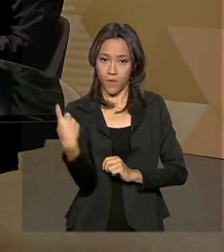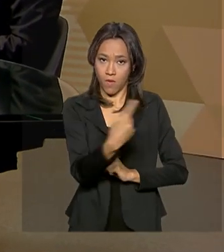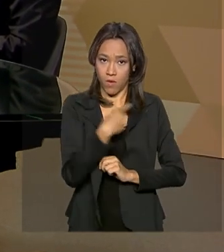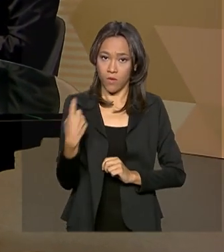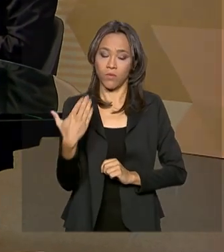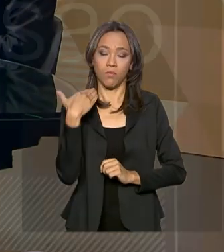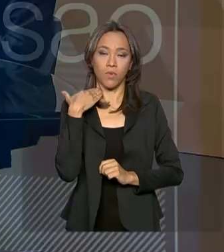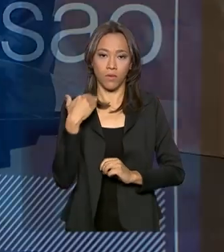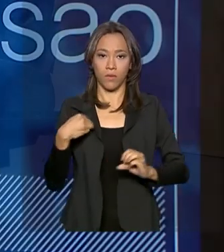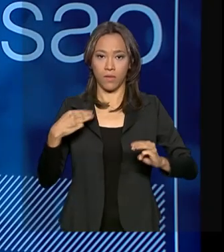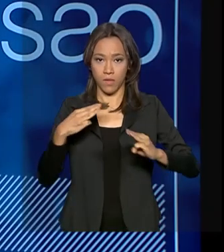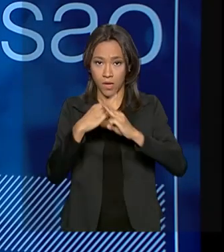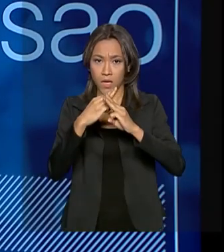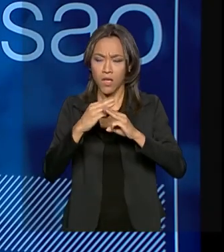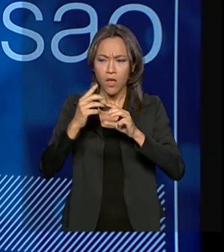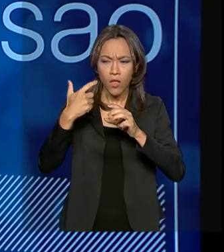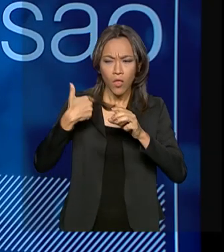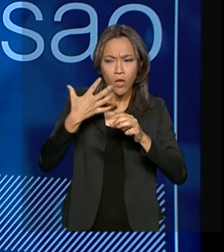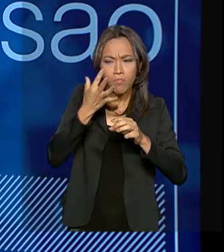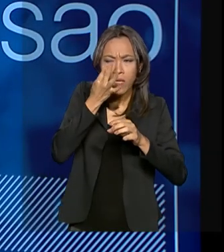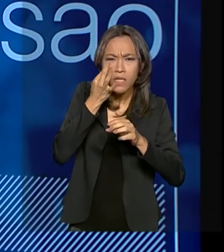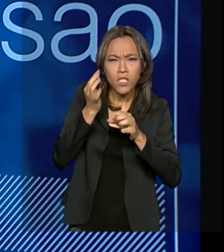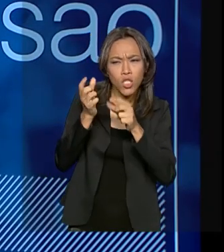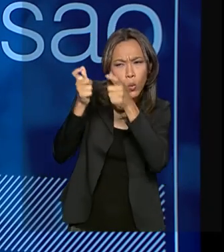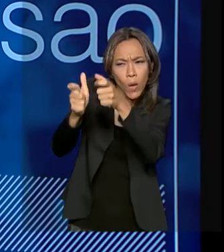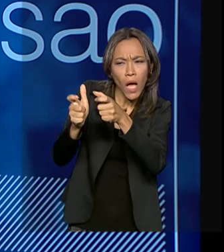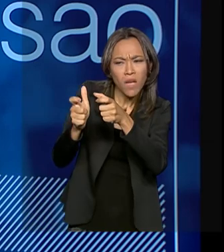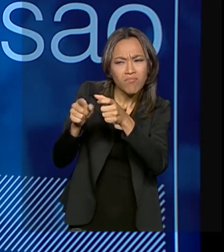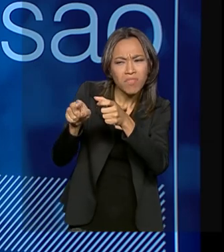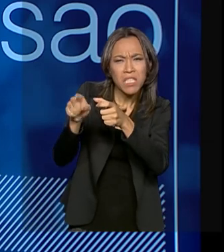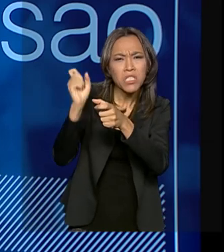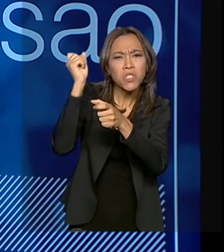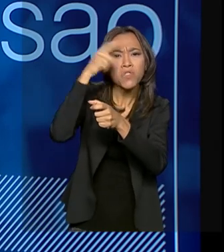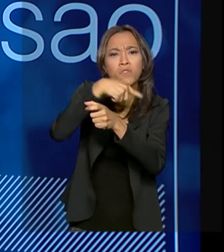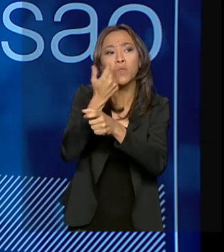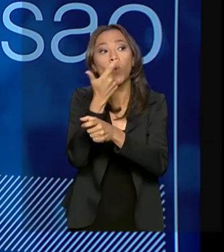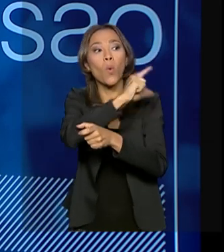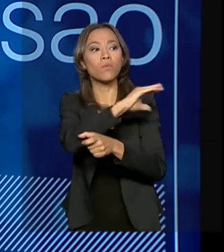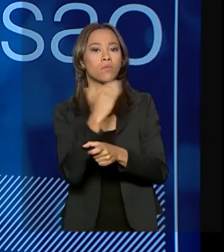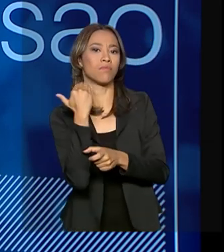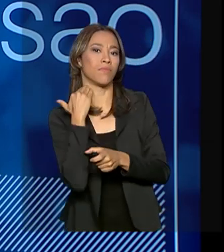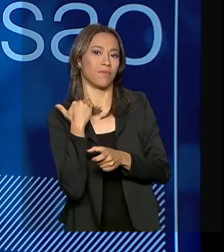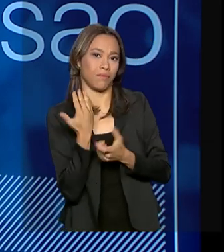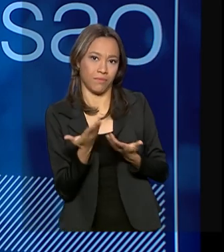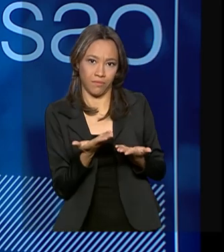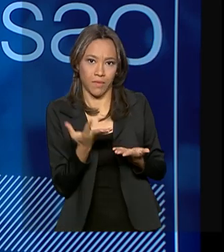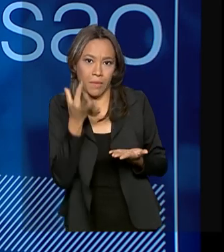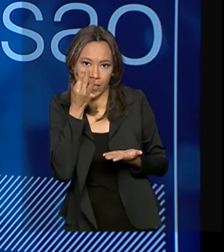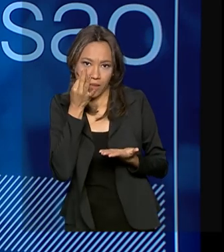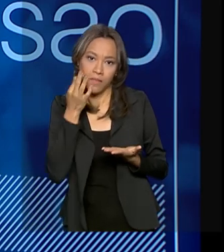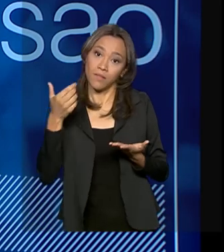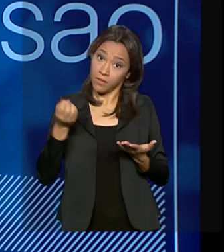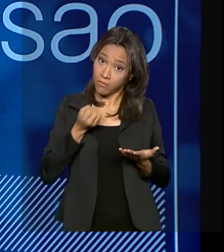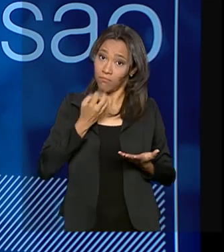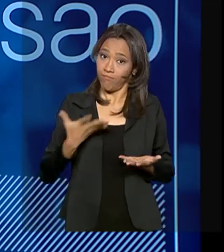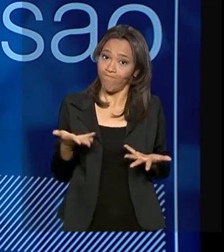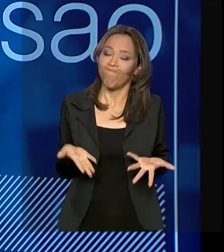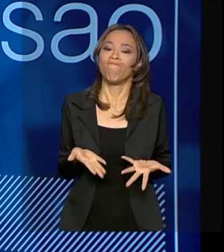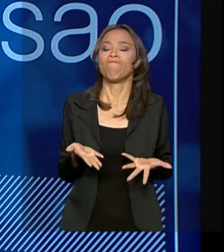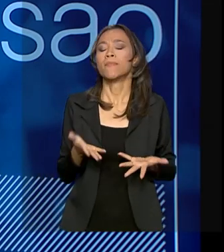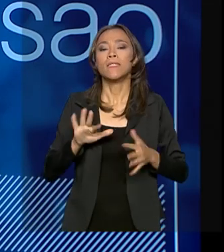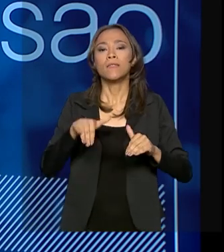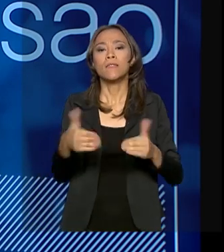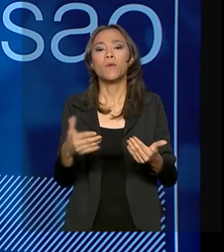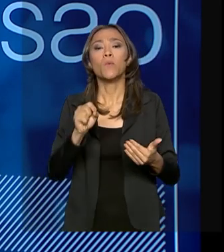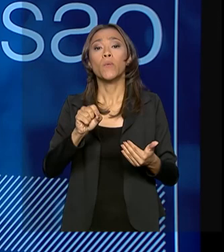naquelas regiões que basicamente ninguém está e isto gera uma vantagem comparativa muito grande. Então, o que